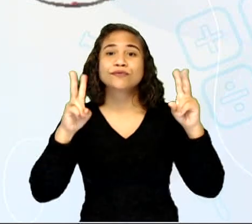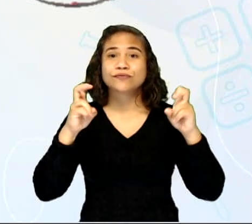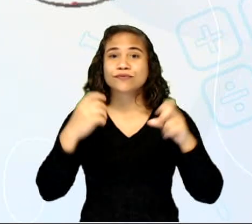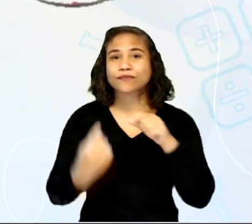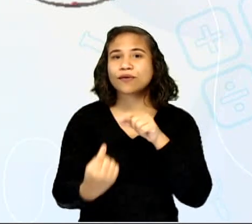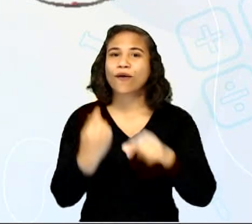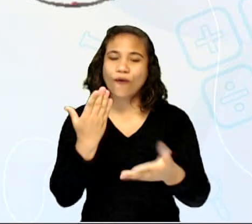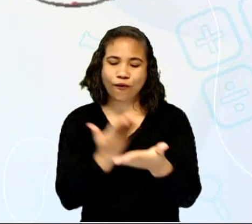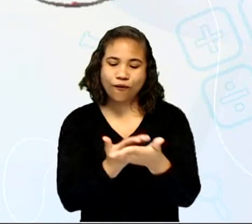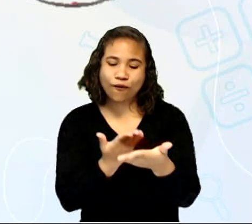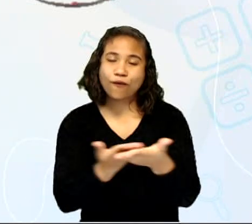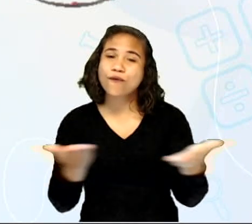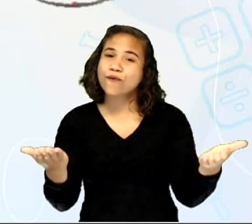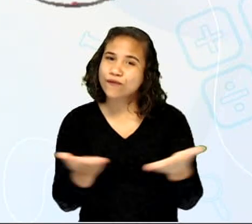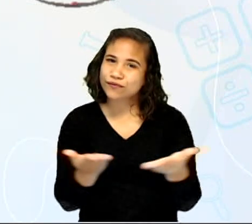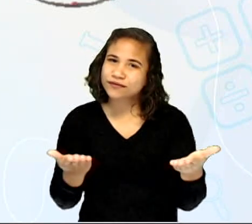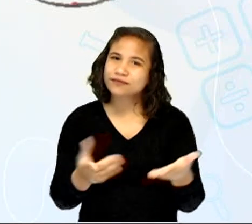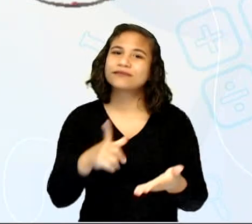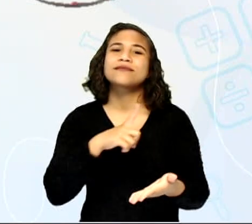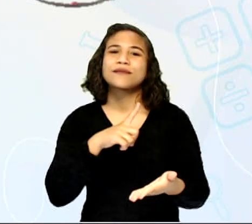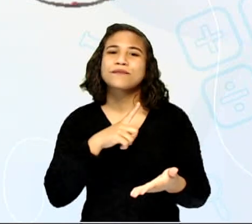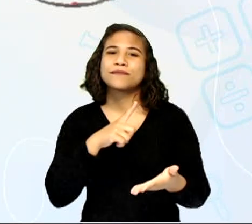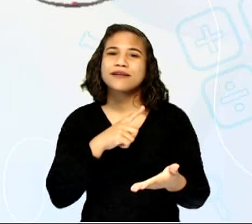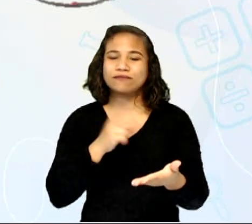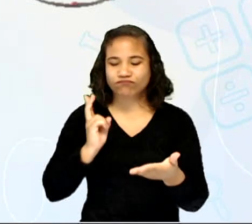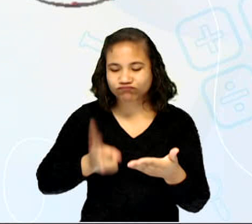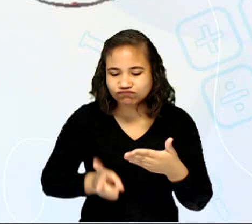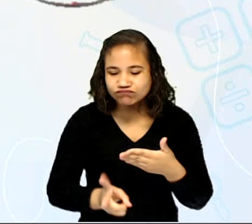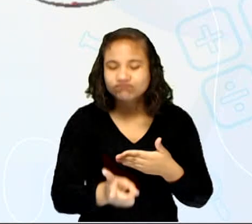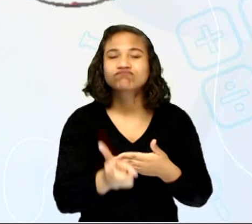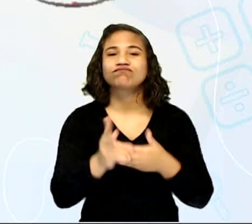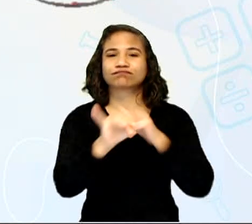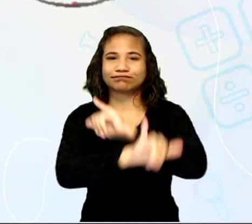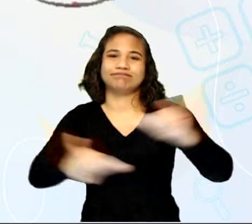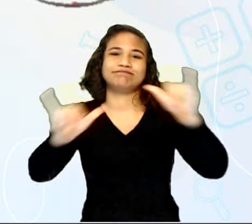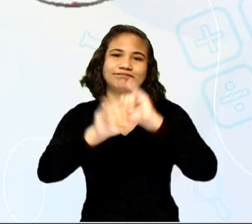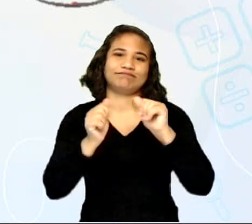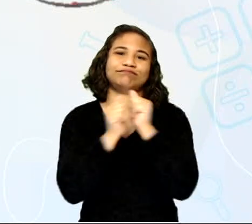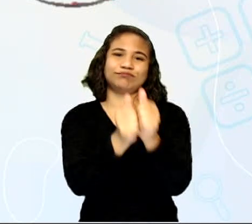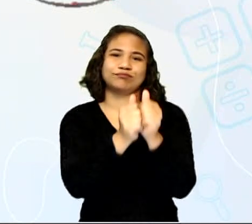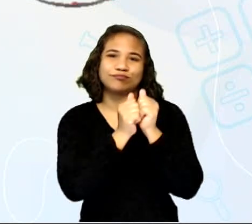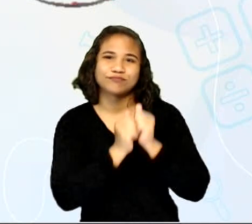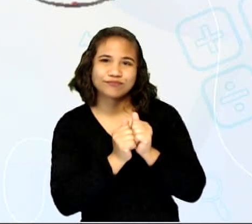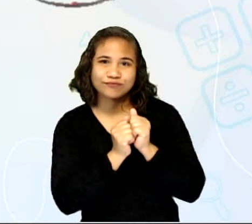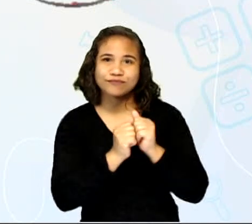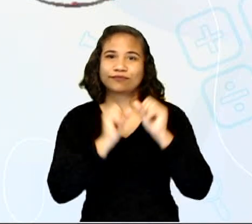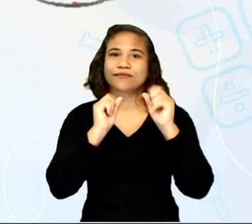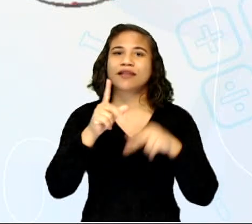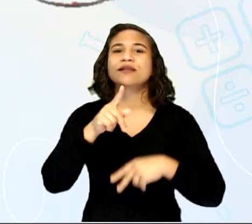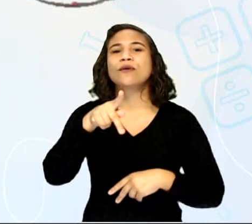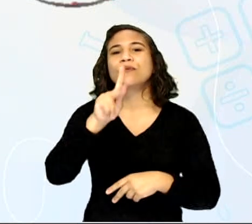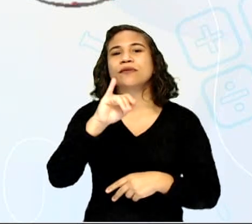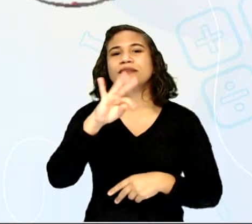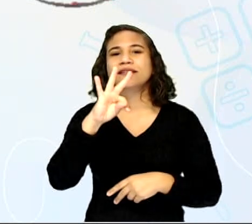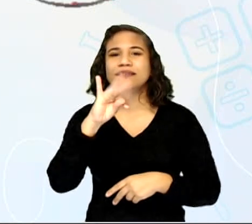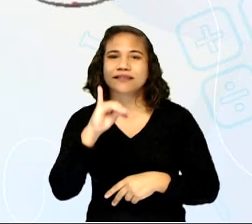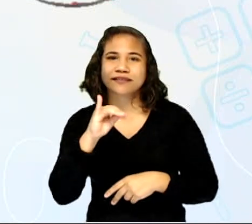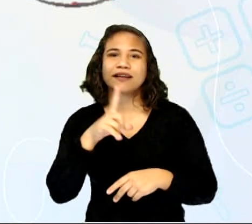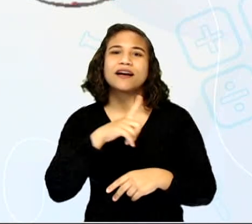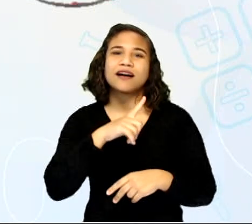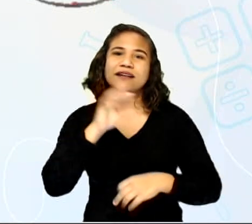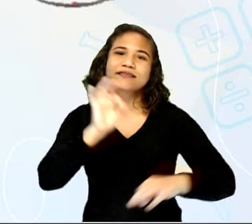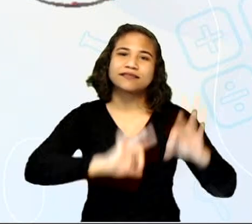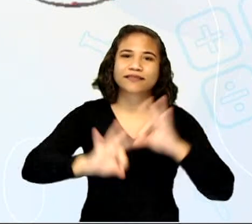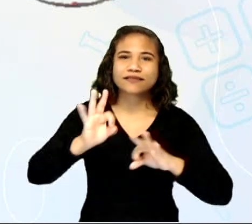aula de hoje. E eles estarão nessa campanha junto conosco. Ok? Esse kit